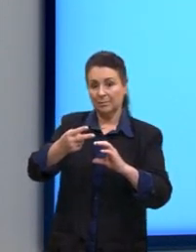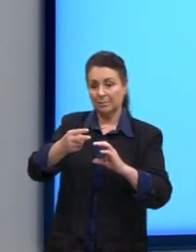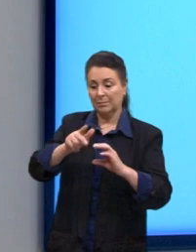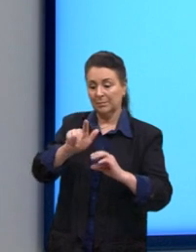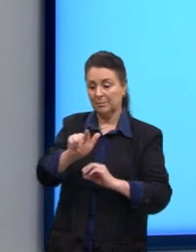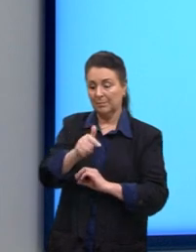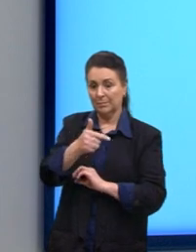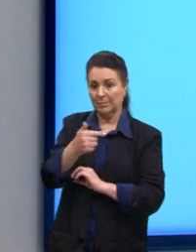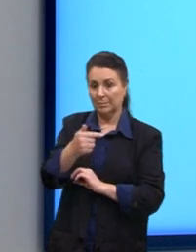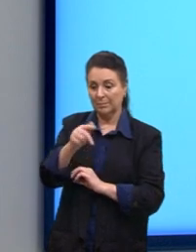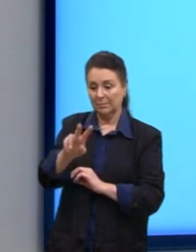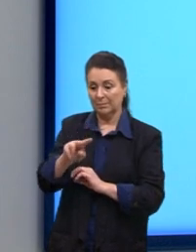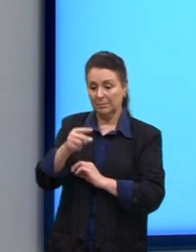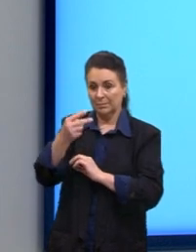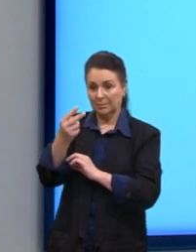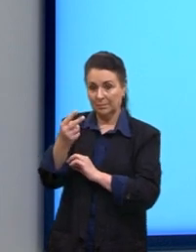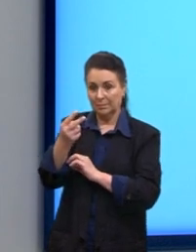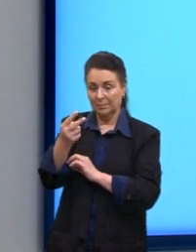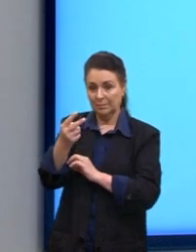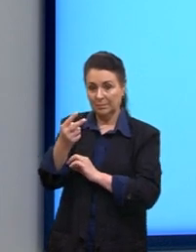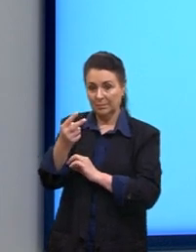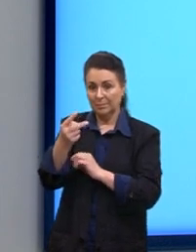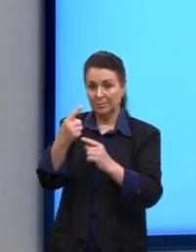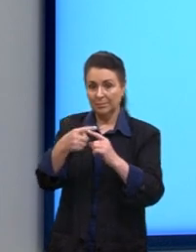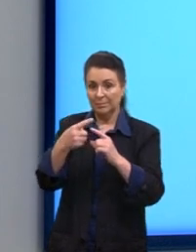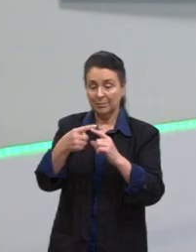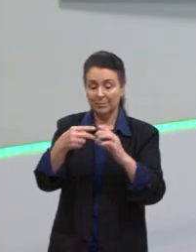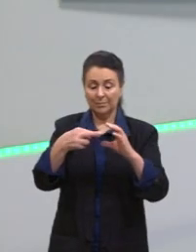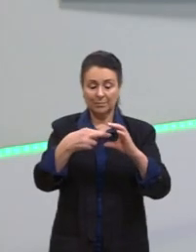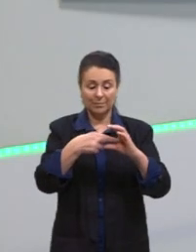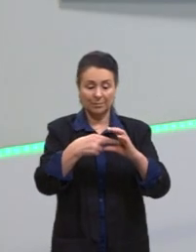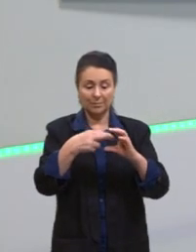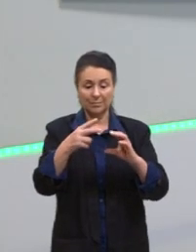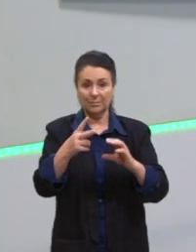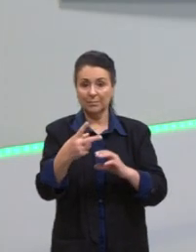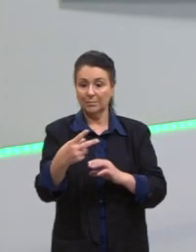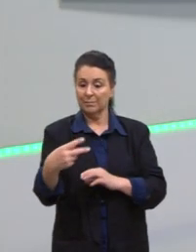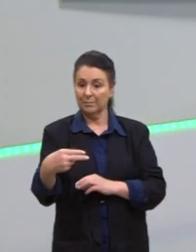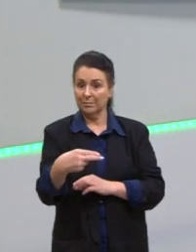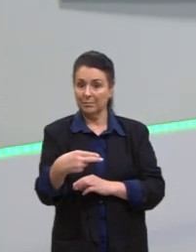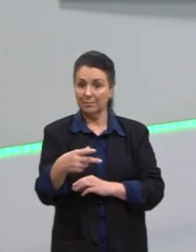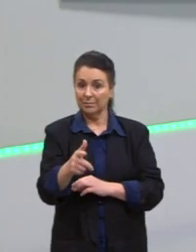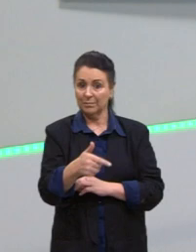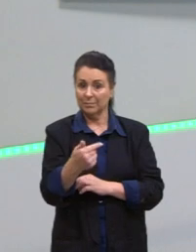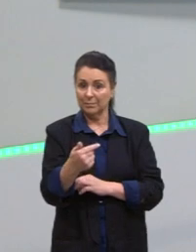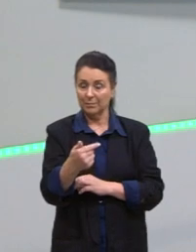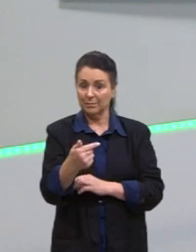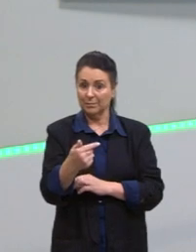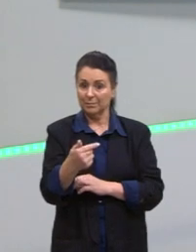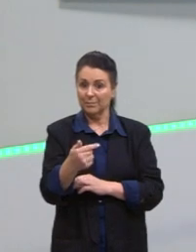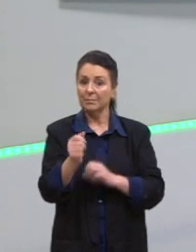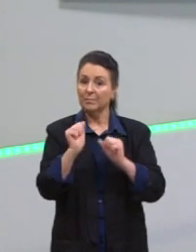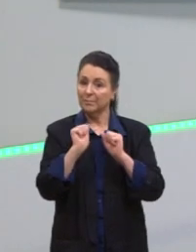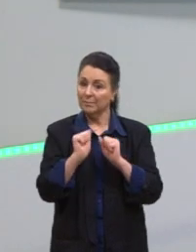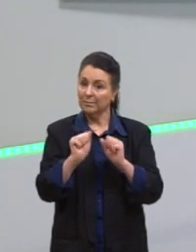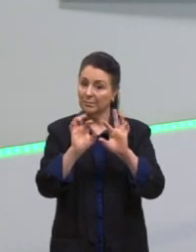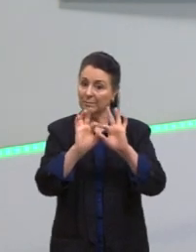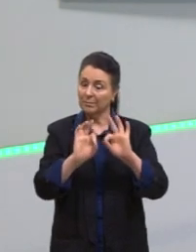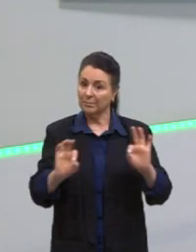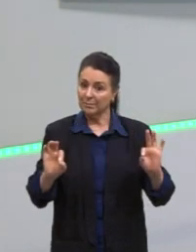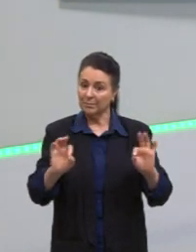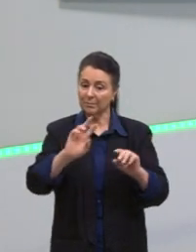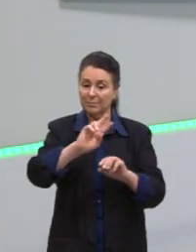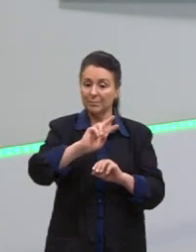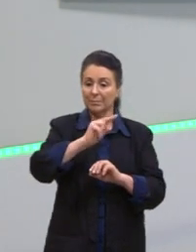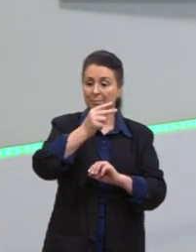a 7 ao quadrado, é porque o raio é igual a 7. Nós podemos até simplificar os expoentes.